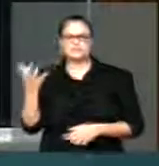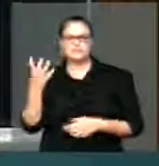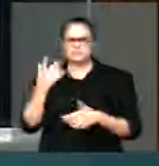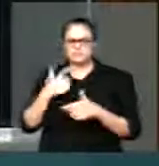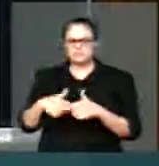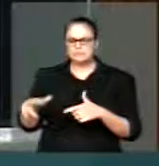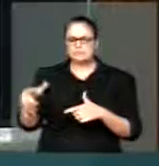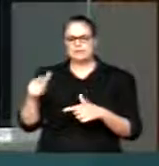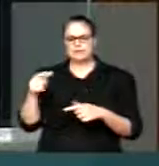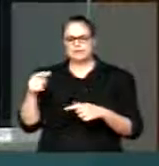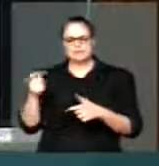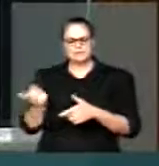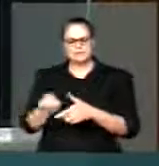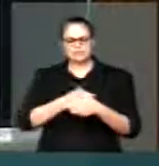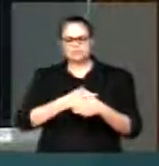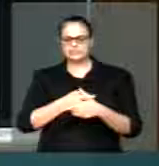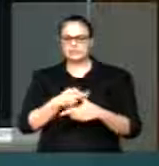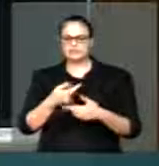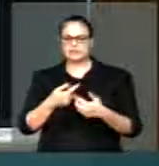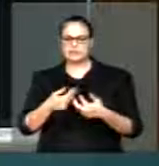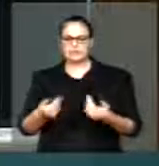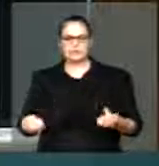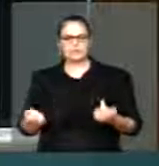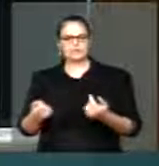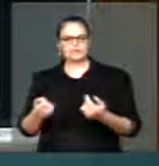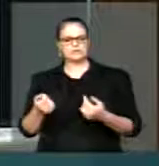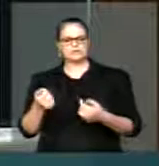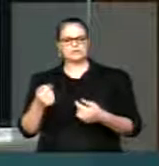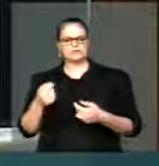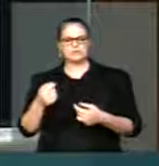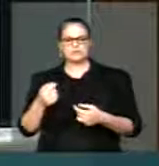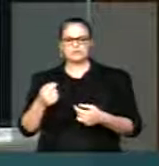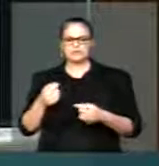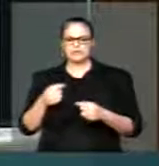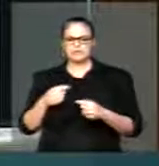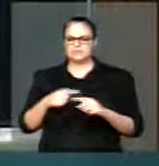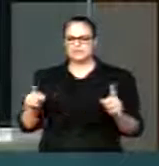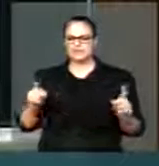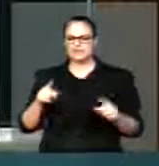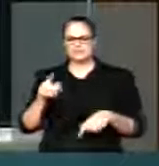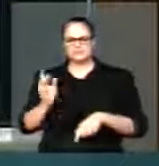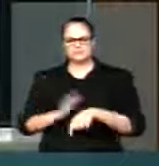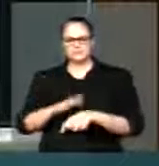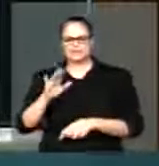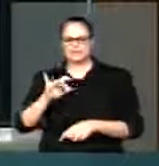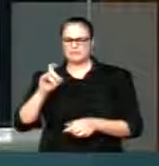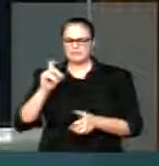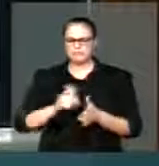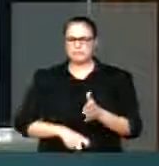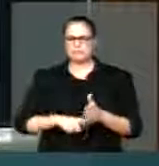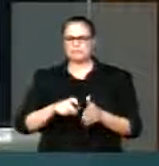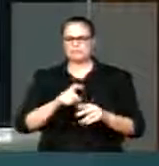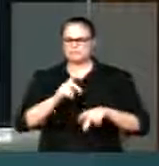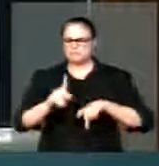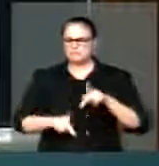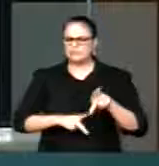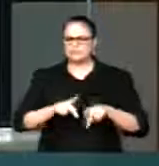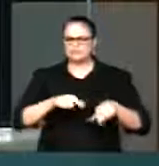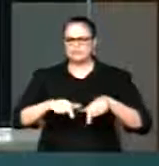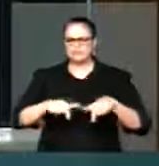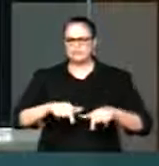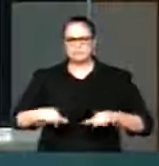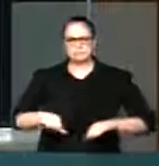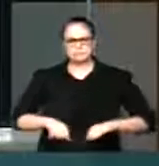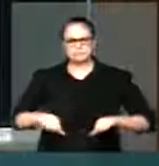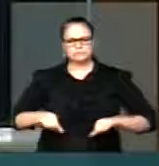contas públicas tem optado em aumentar a carga tributária em retirar direito dos trabalhadores em aumentar